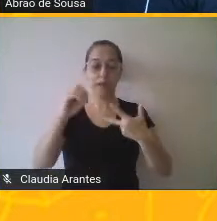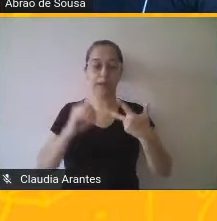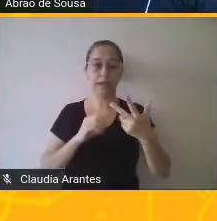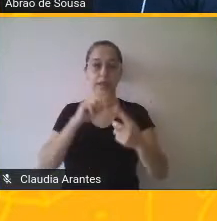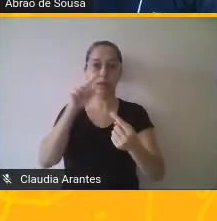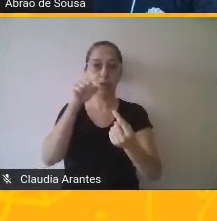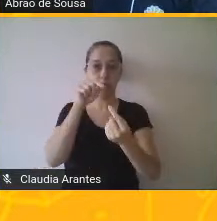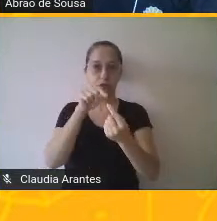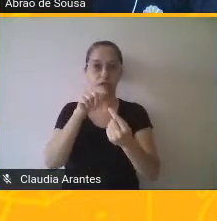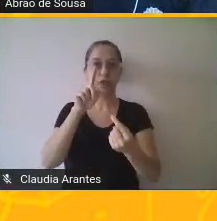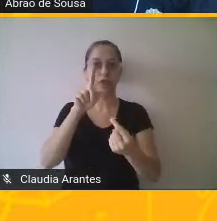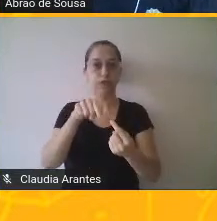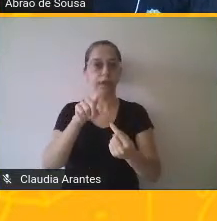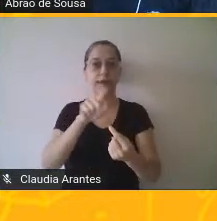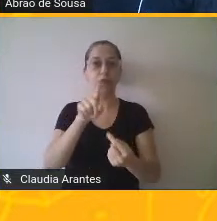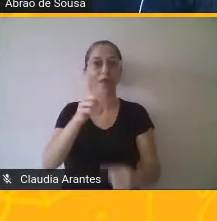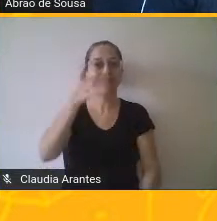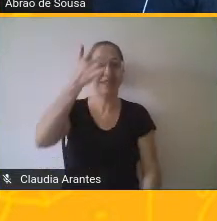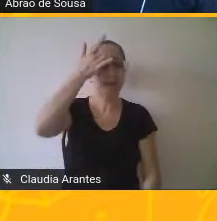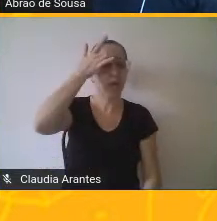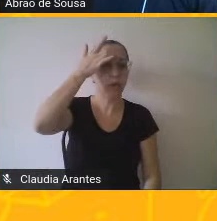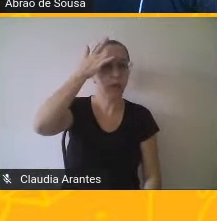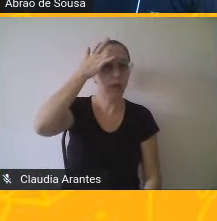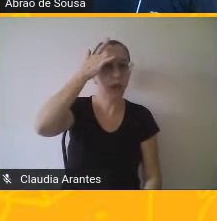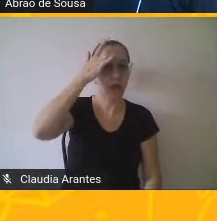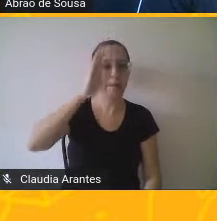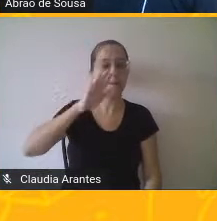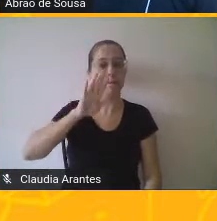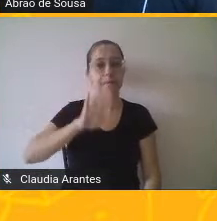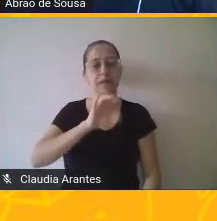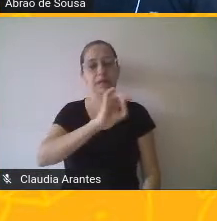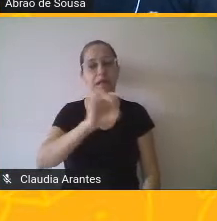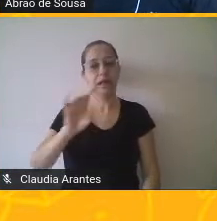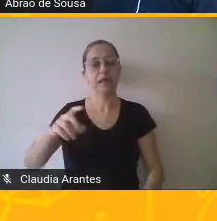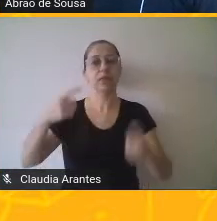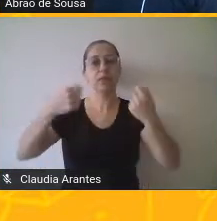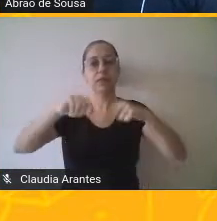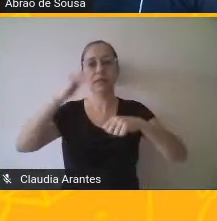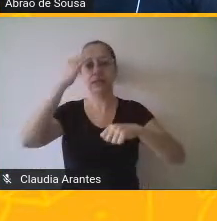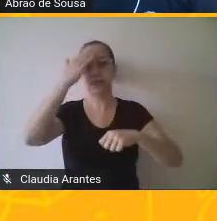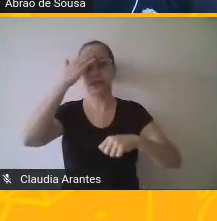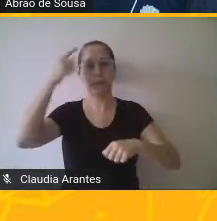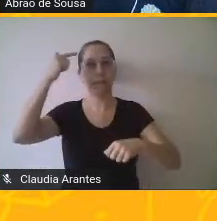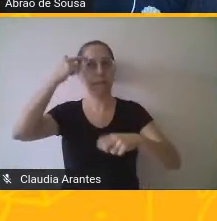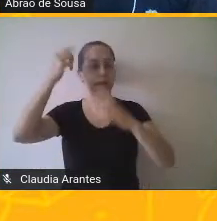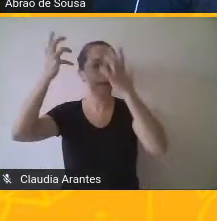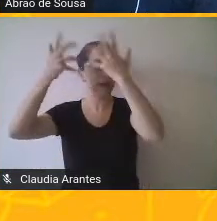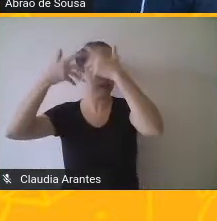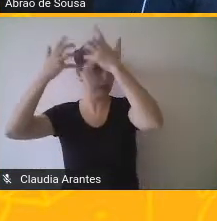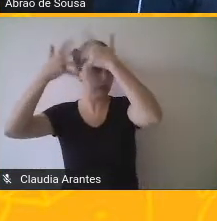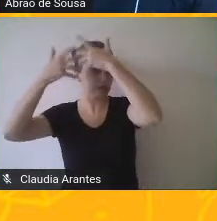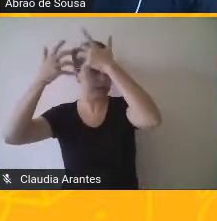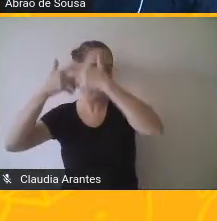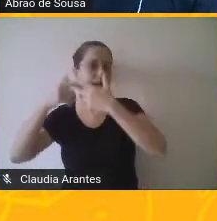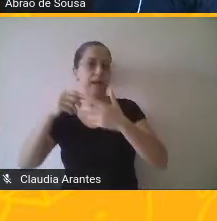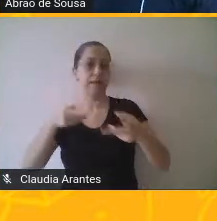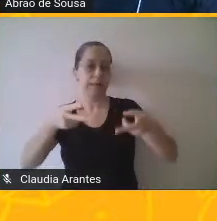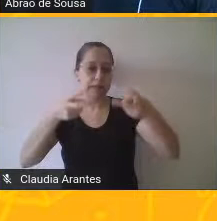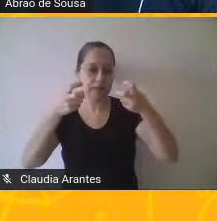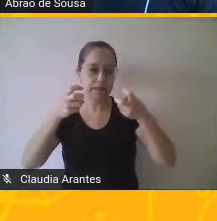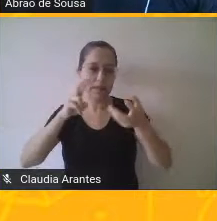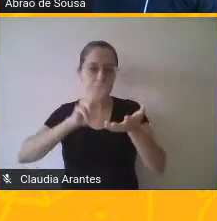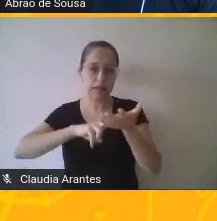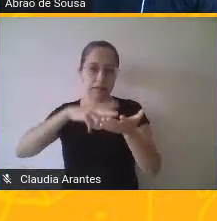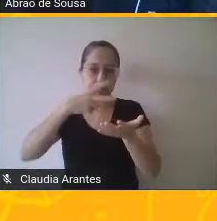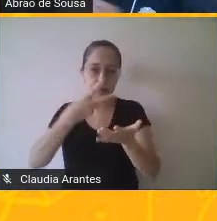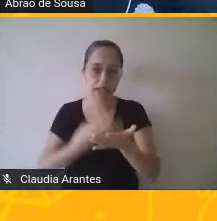raciocínio, é necessário que a pessoa aprenda, entenda, interprete. Dessa forma, ela